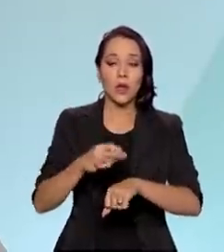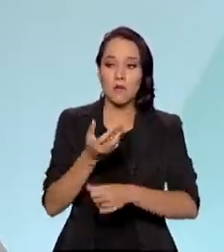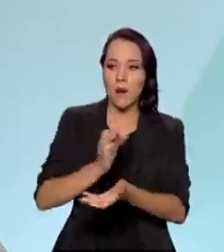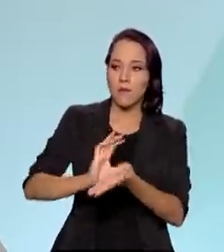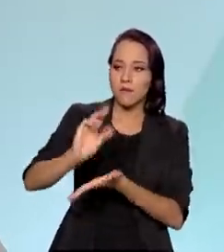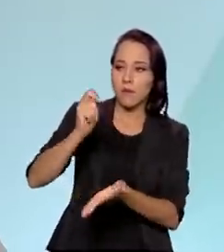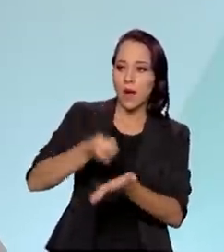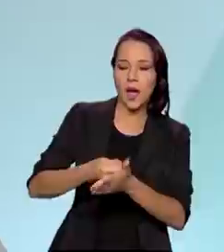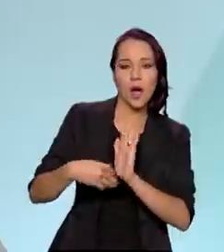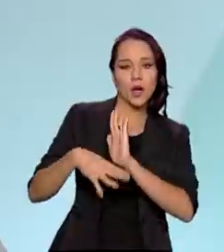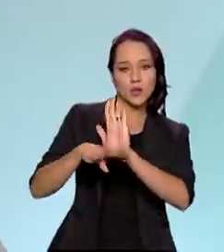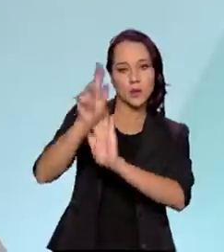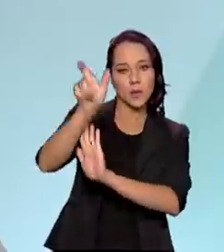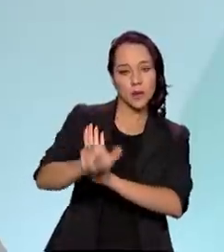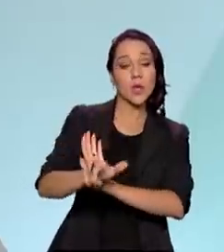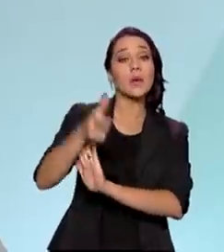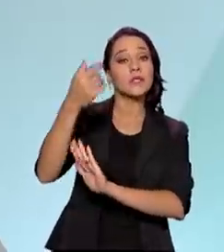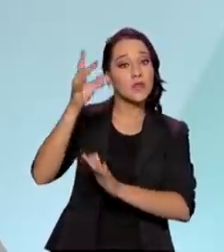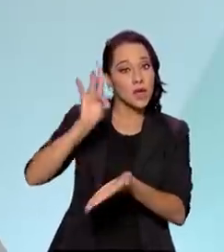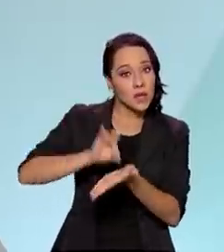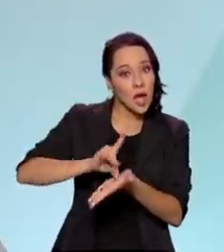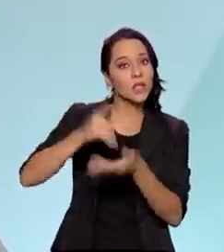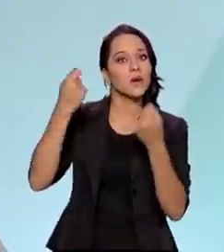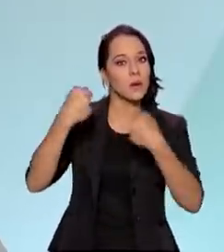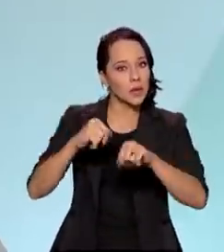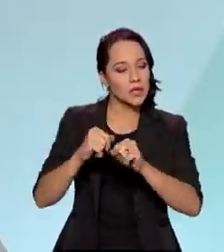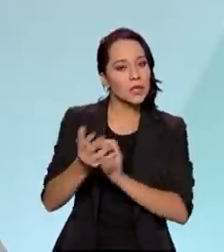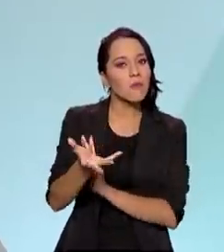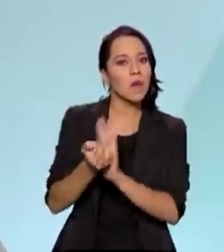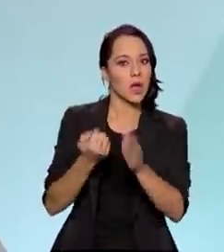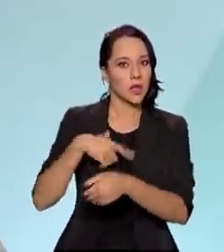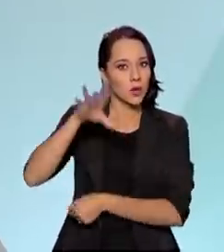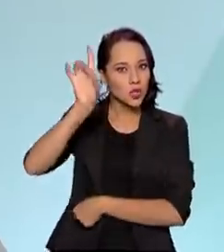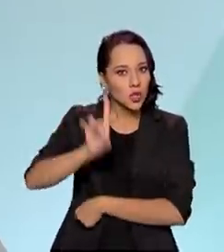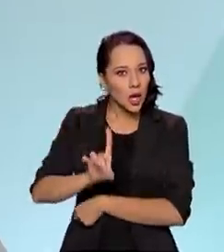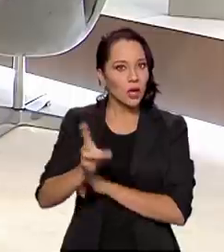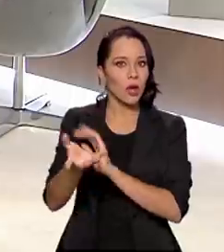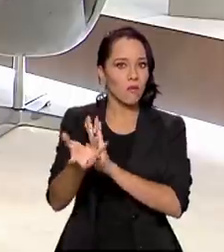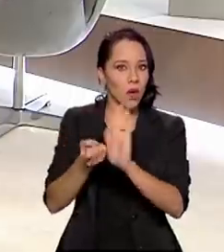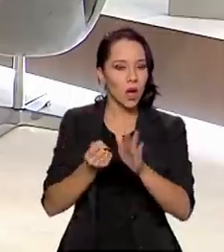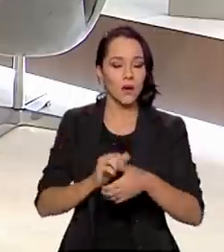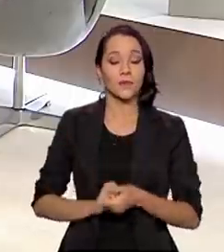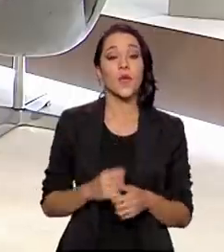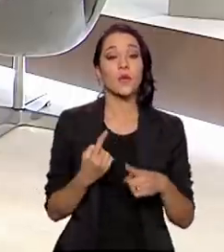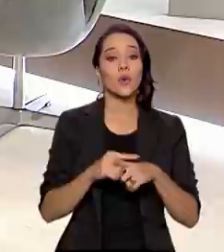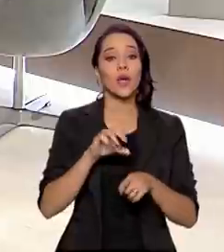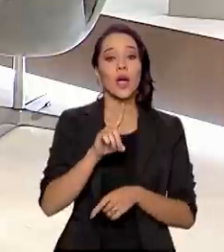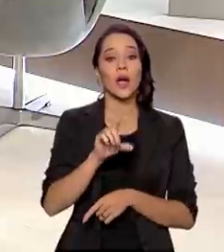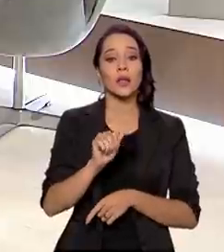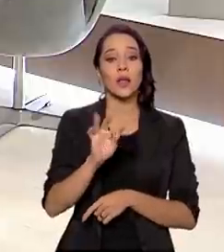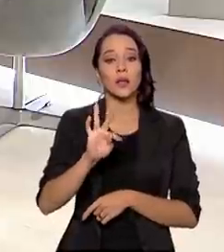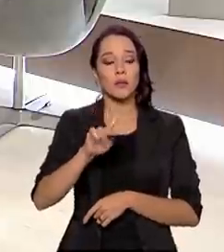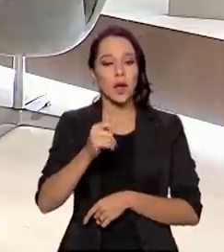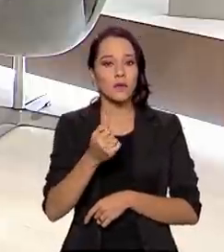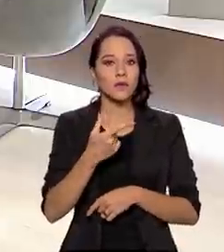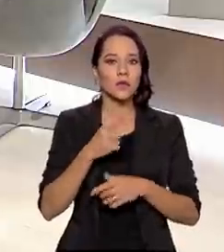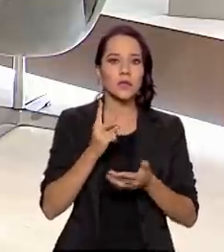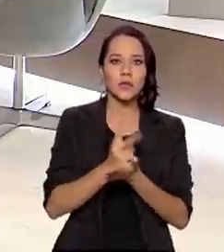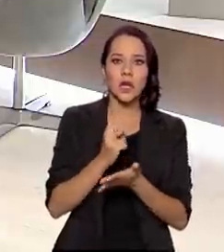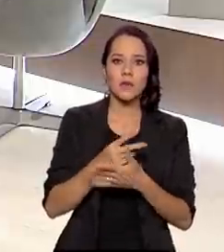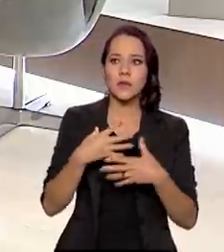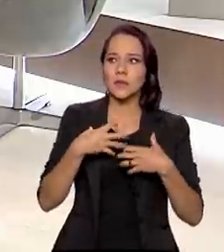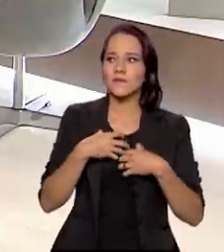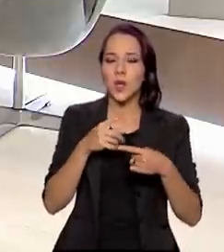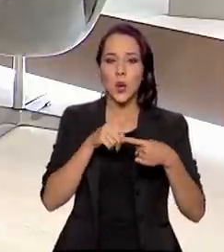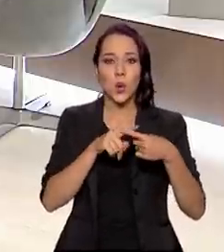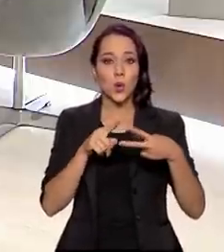pagar o benefício para quem, de fato, merece aquele benefício, tem o direito àquele benefício. Porque a data-prev sempre se coloca em uma posição com